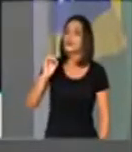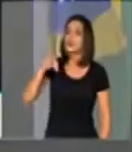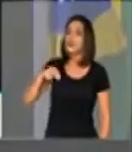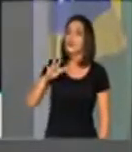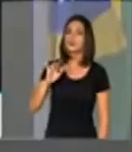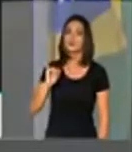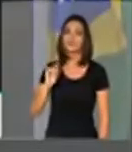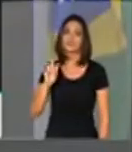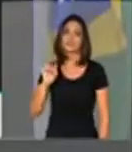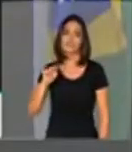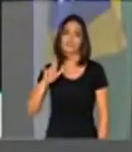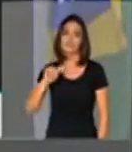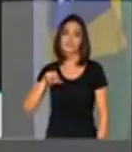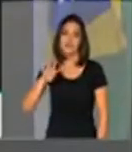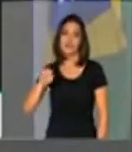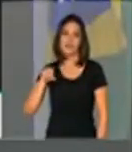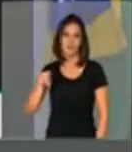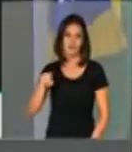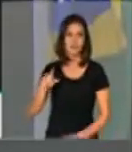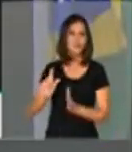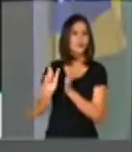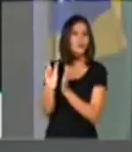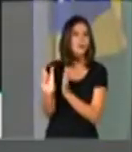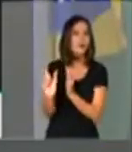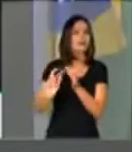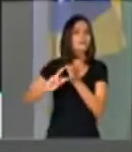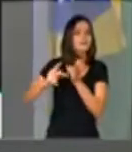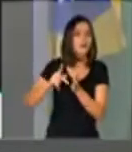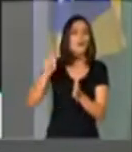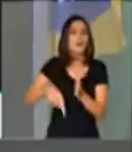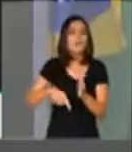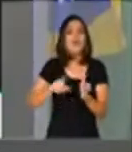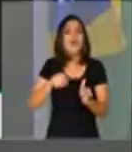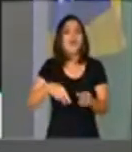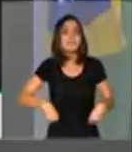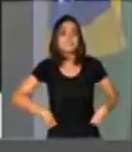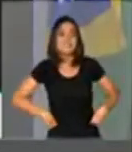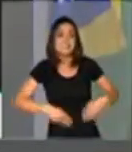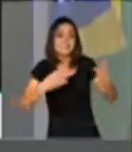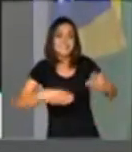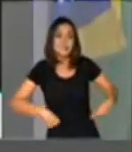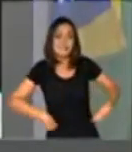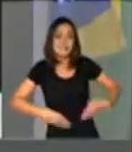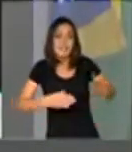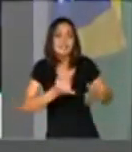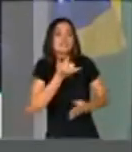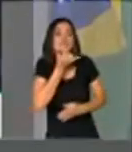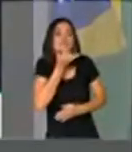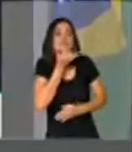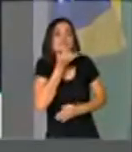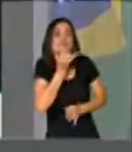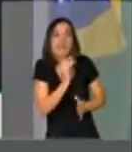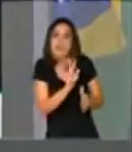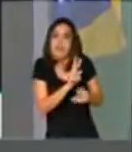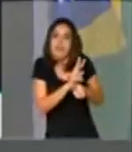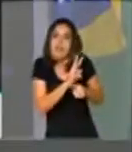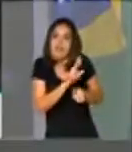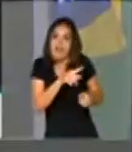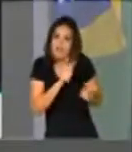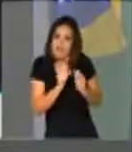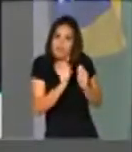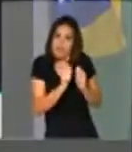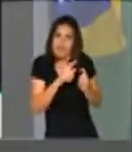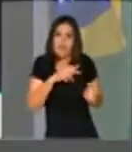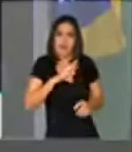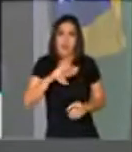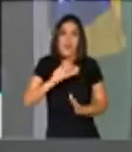Não é suspensão, é suspensão de despesa e não corte. Agora,